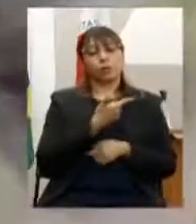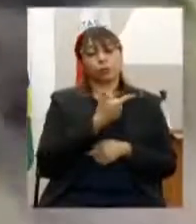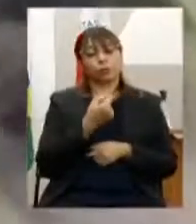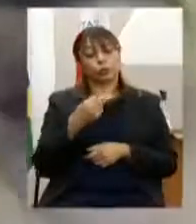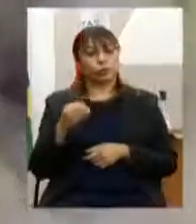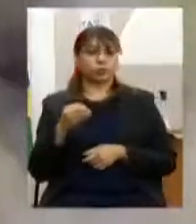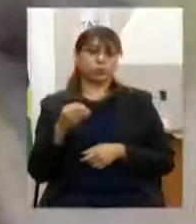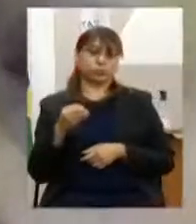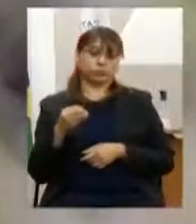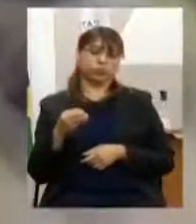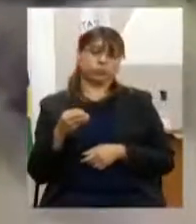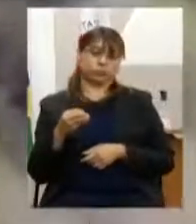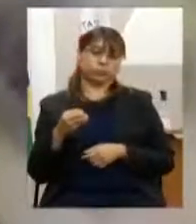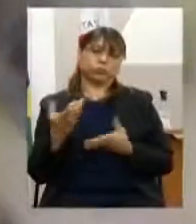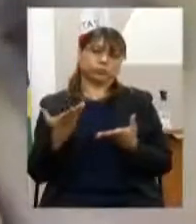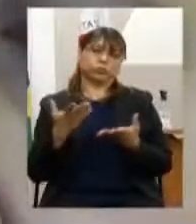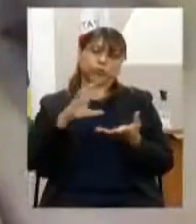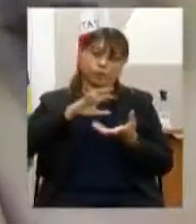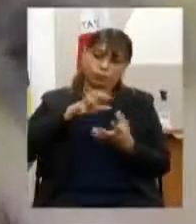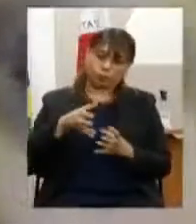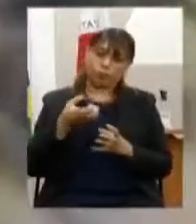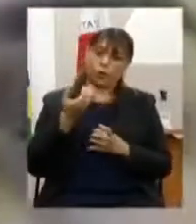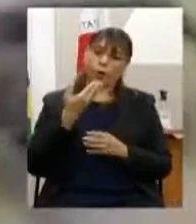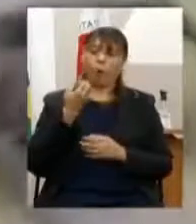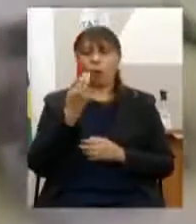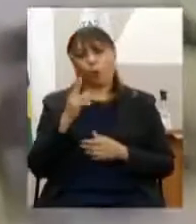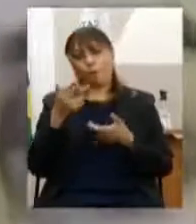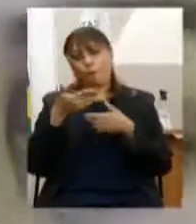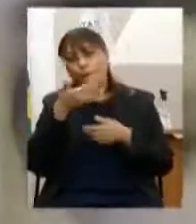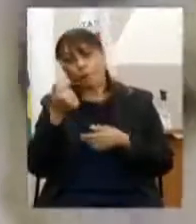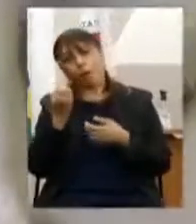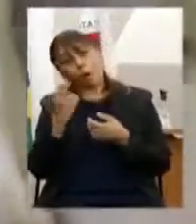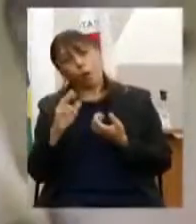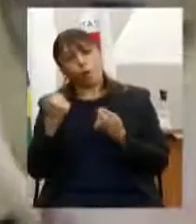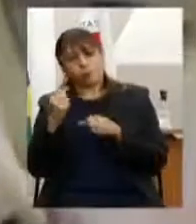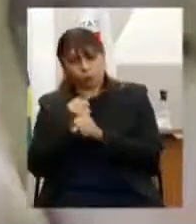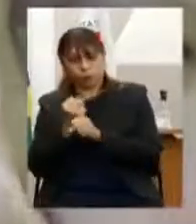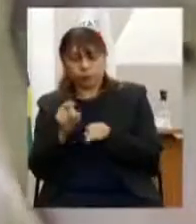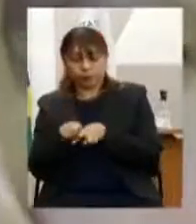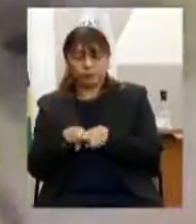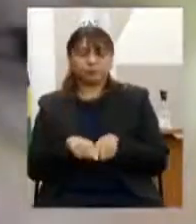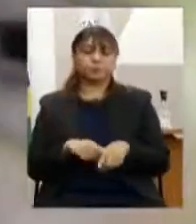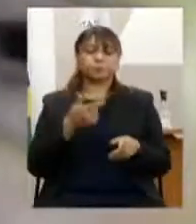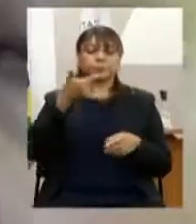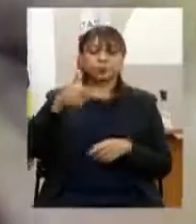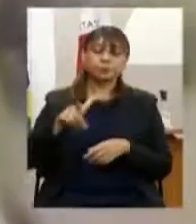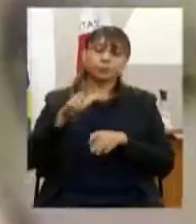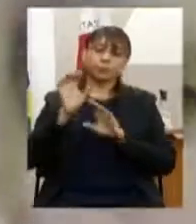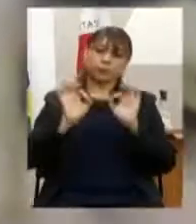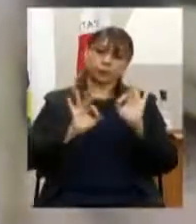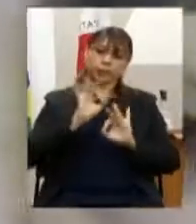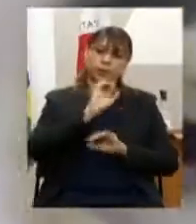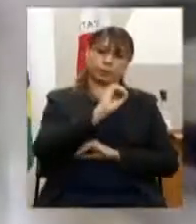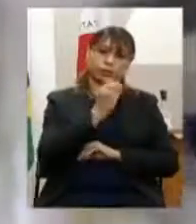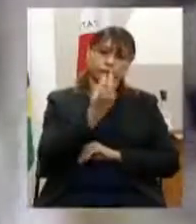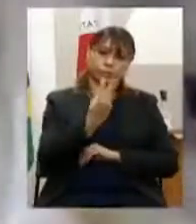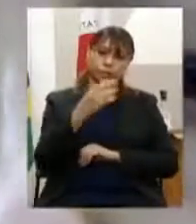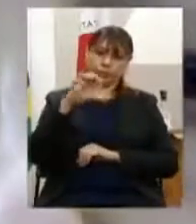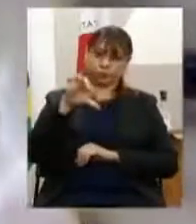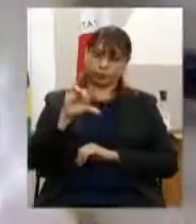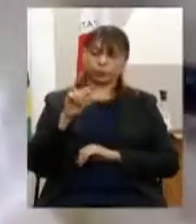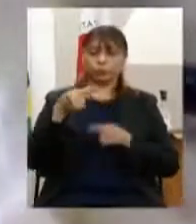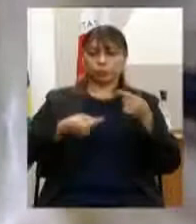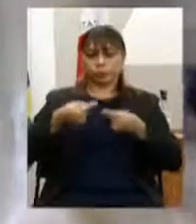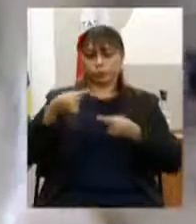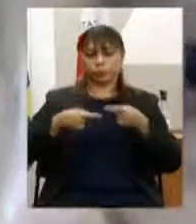construídas, reformadas ou melhoradas. Com relação ao programa 039, Política de Trabalho e